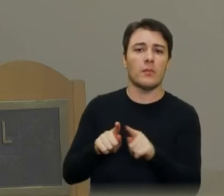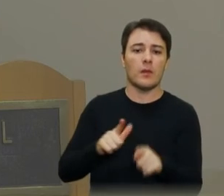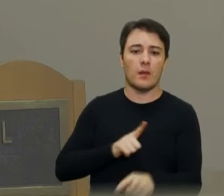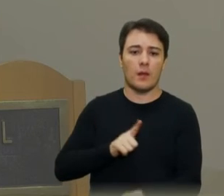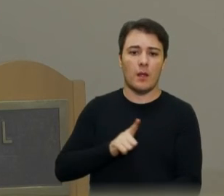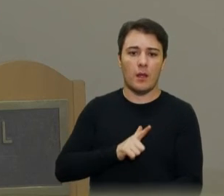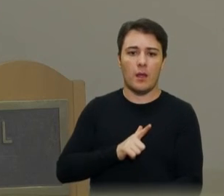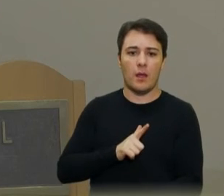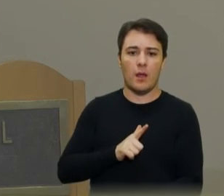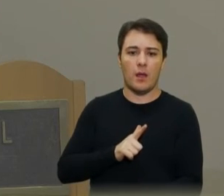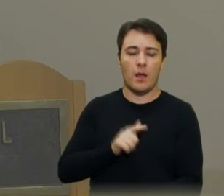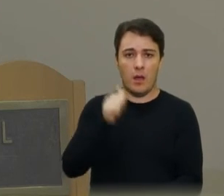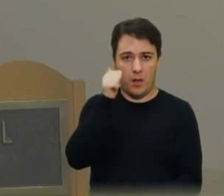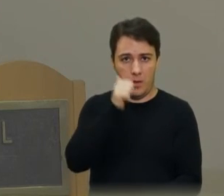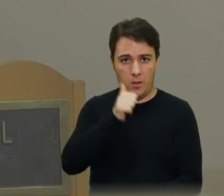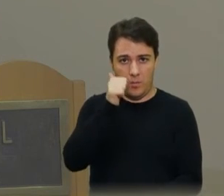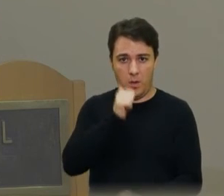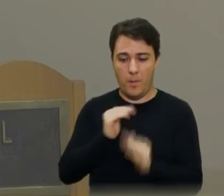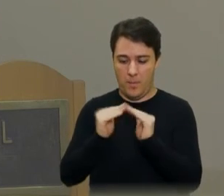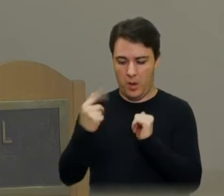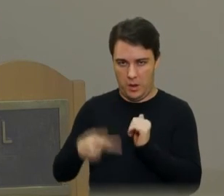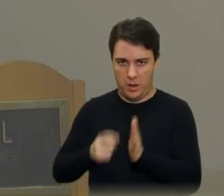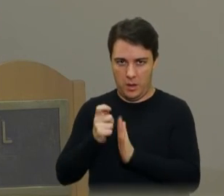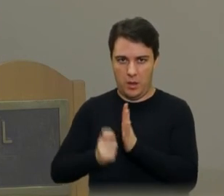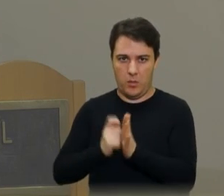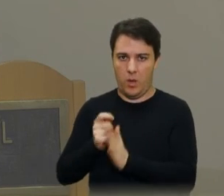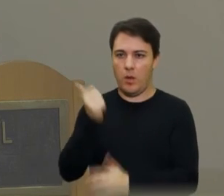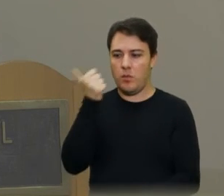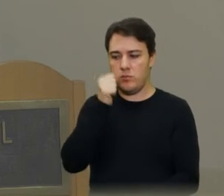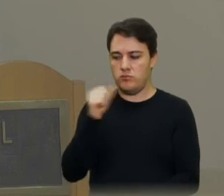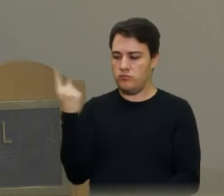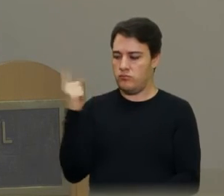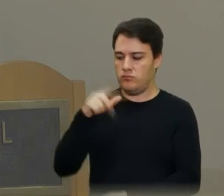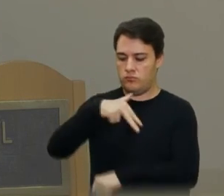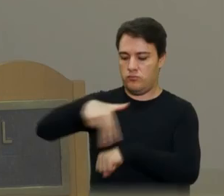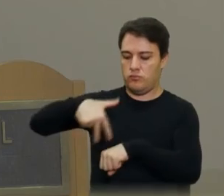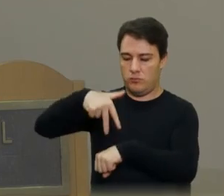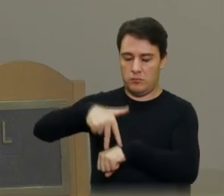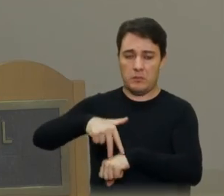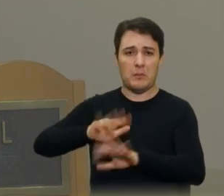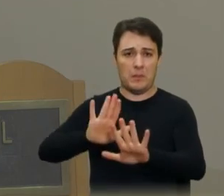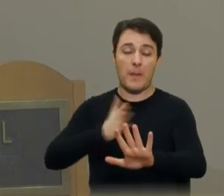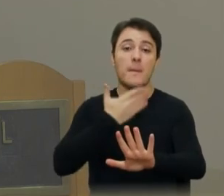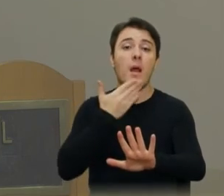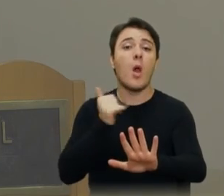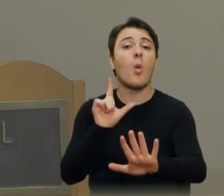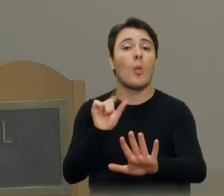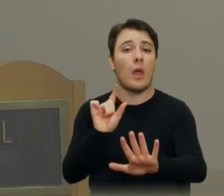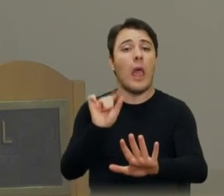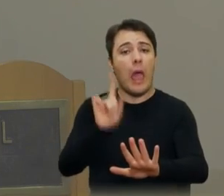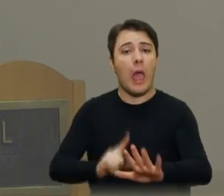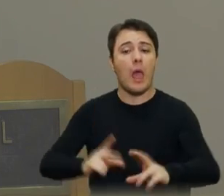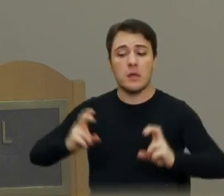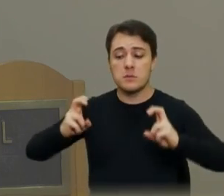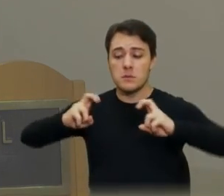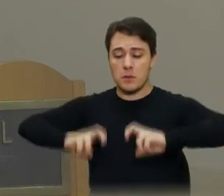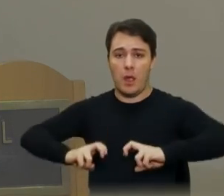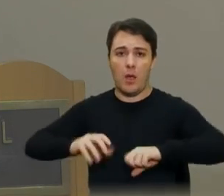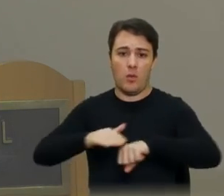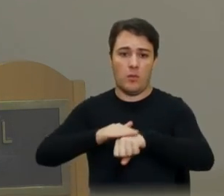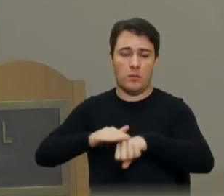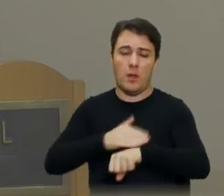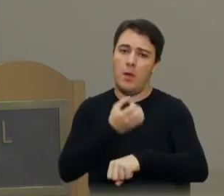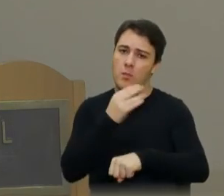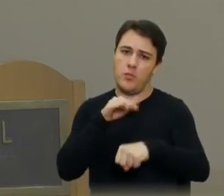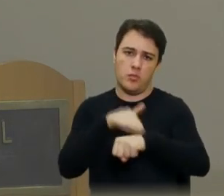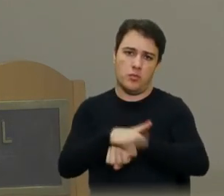uma moradora, então eu acho que a melhor coisa que nós temos que fazer é sentar, conversar, o diálogo. Boa noite.